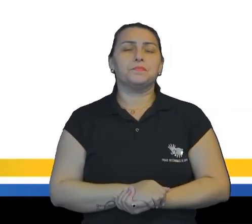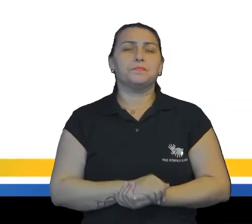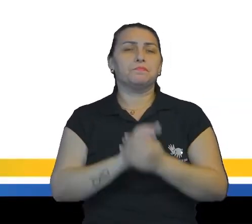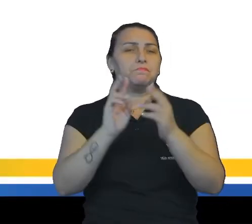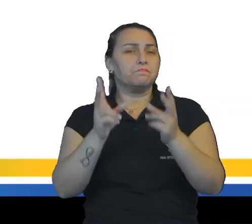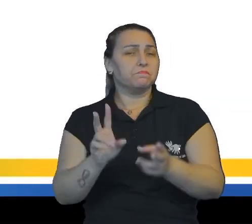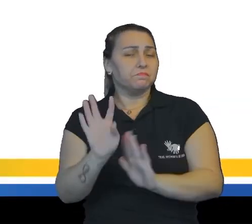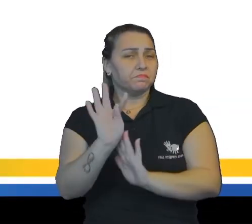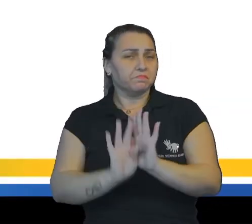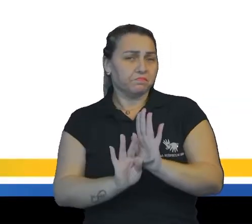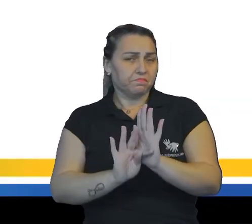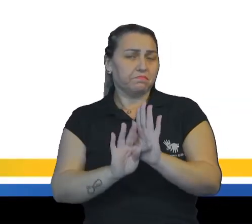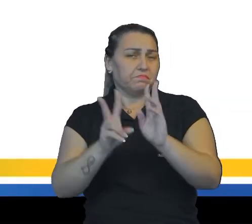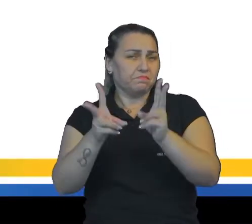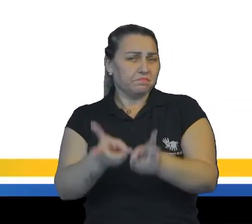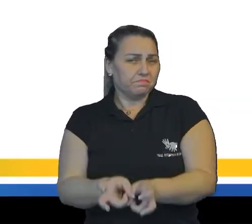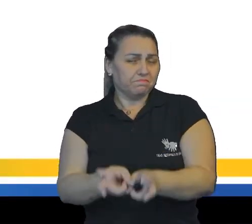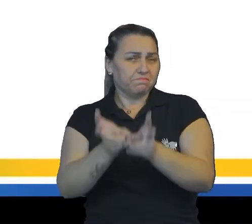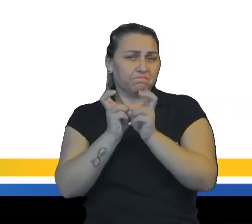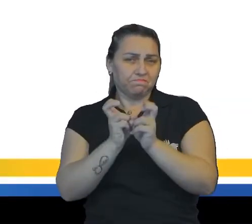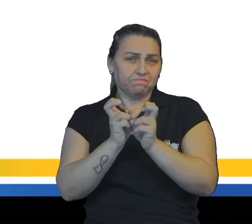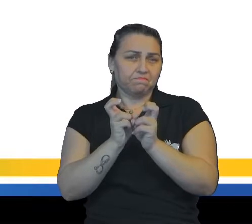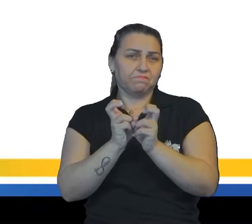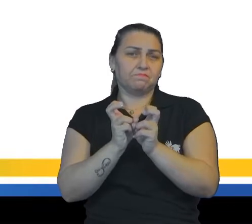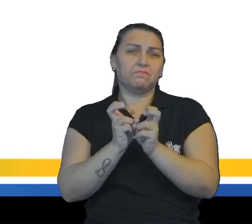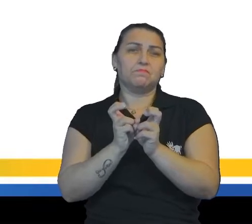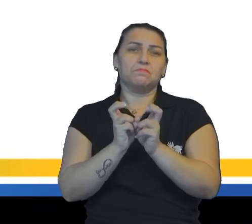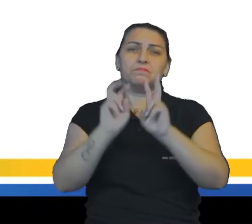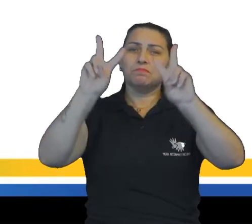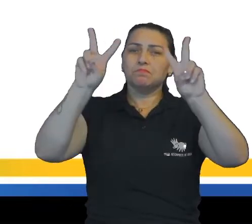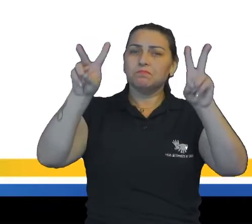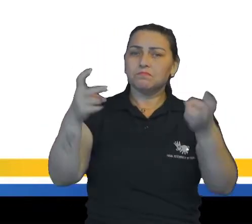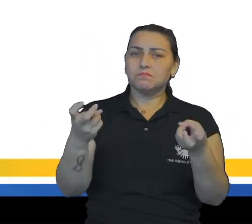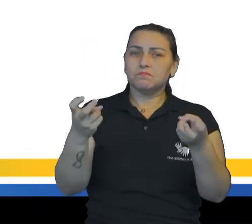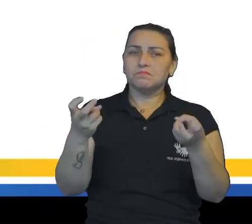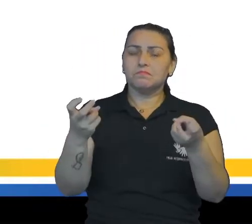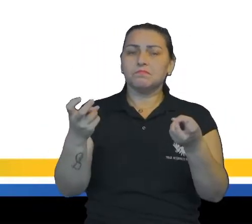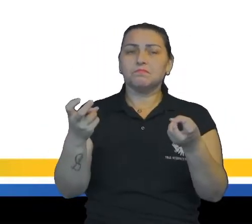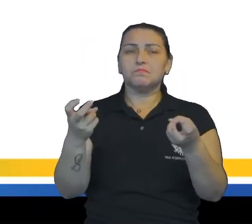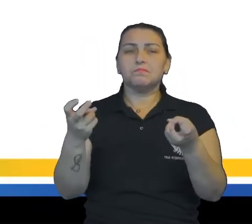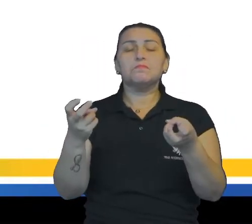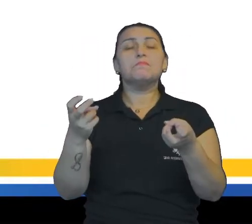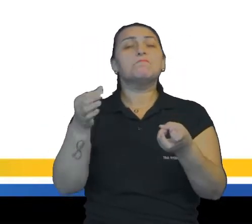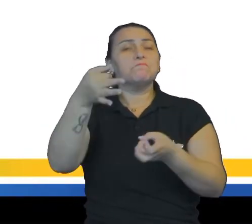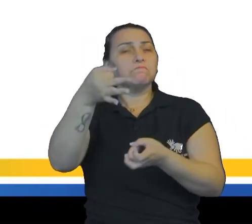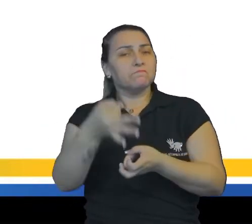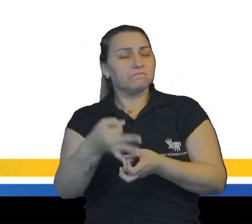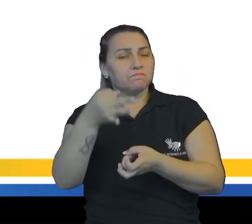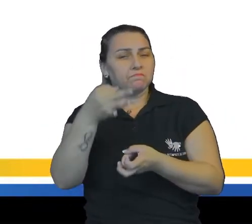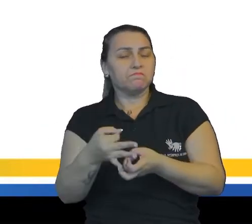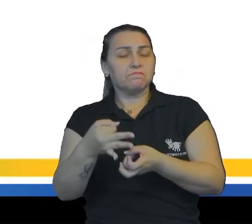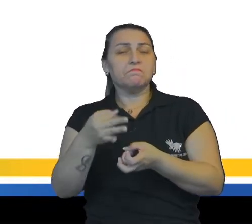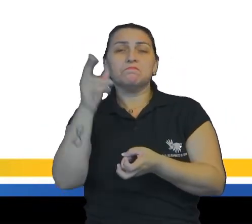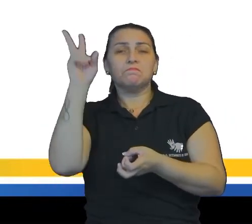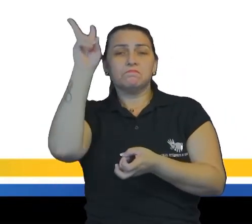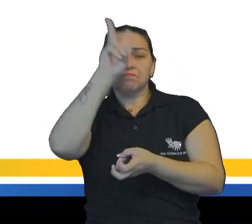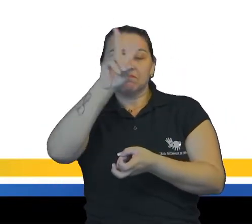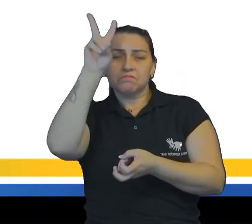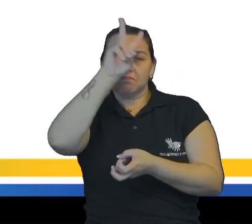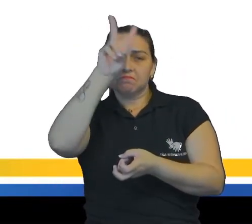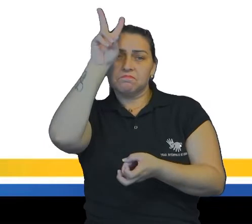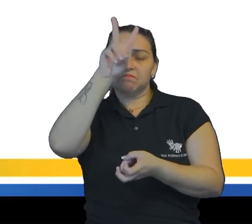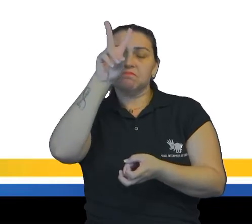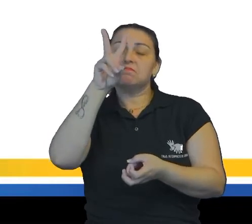No texto Banhos de Mar, que é um relato pessoal, percebemos que o título está adequado ao enredo da história, pois